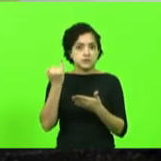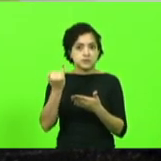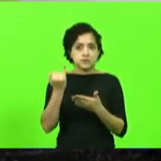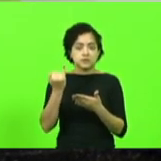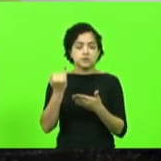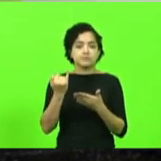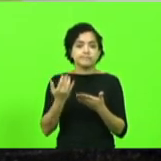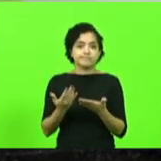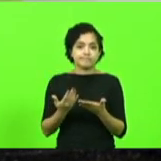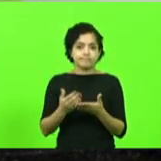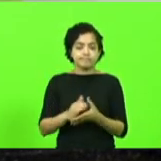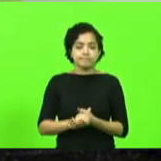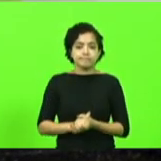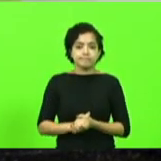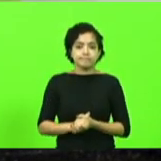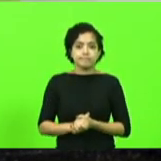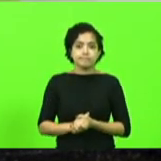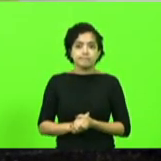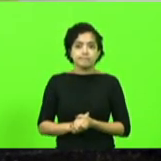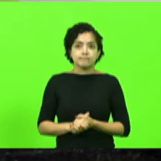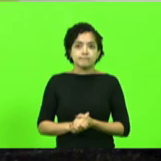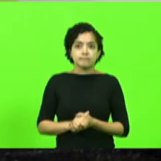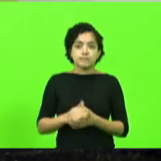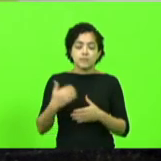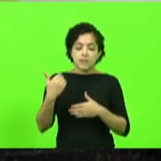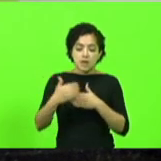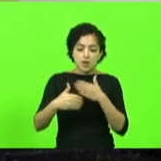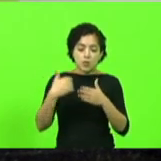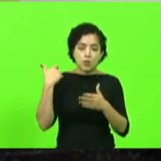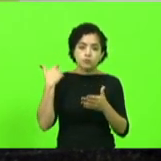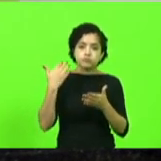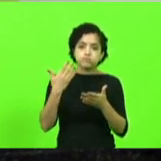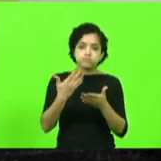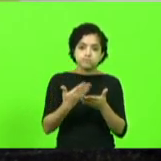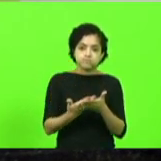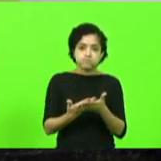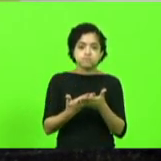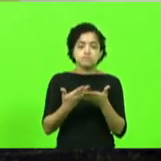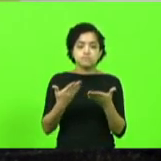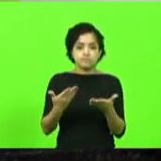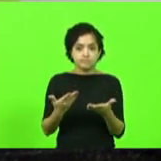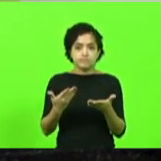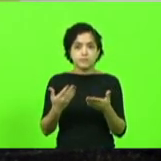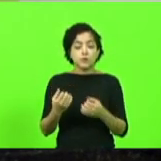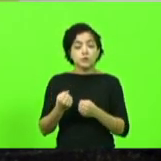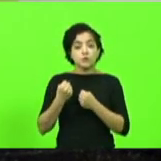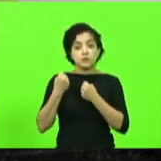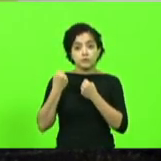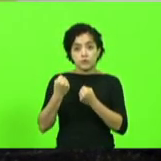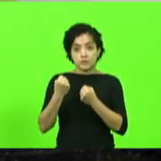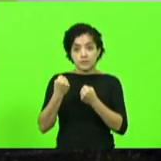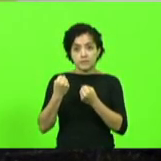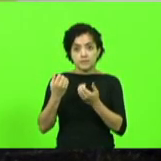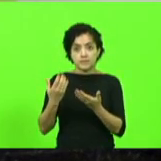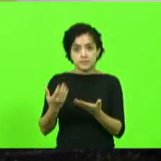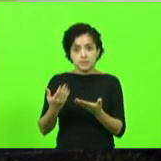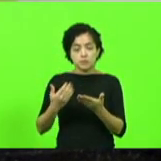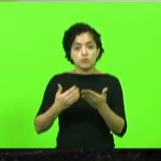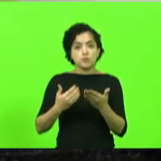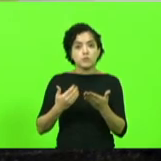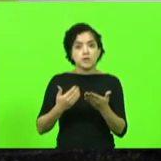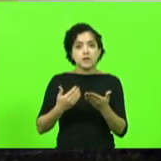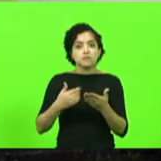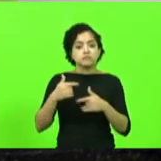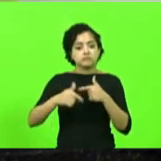ouvida. Ao longo dos anos, foi fortalecendo sua atuação